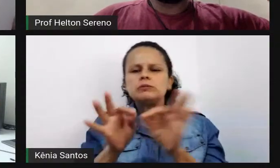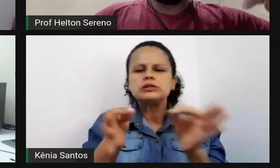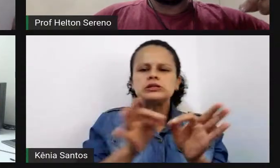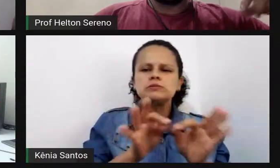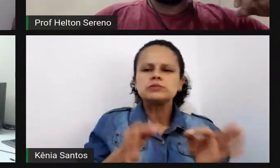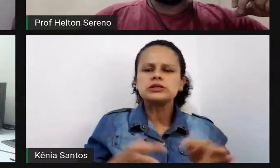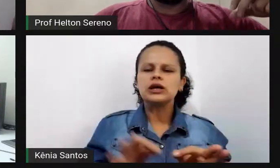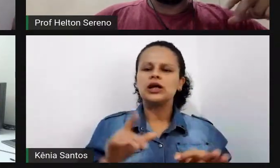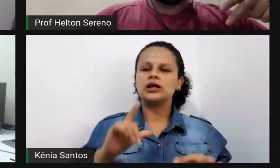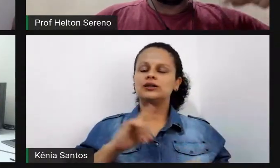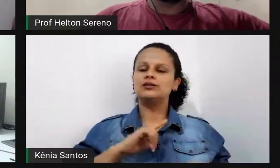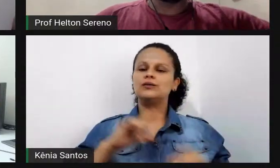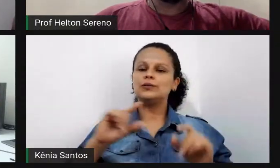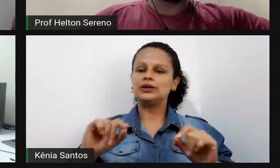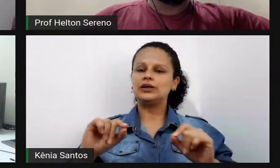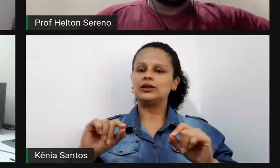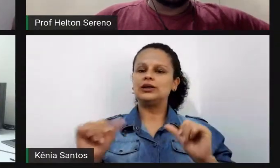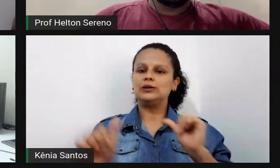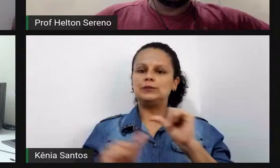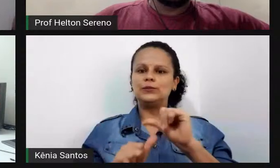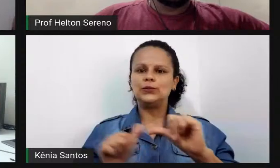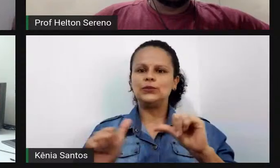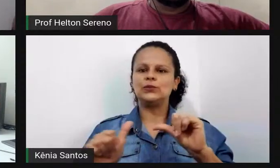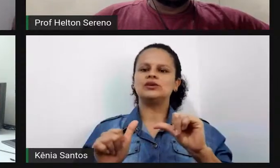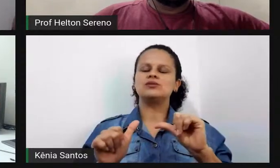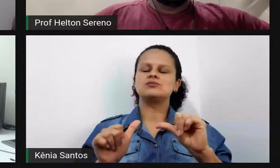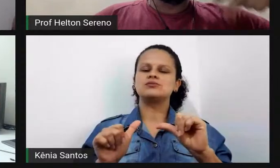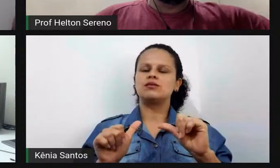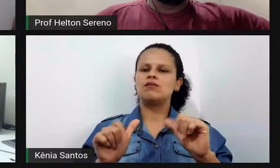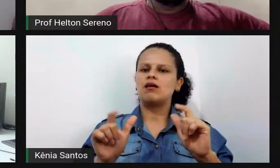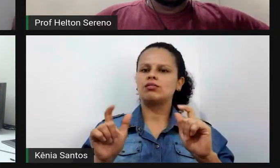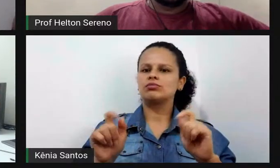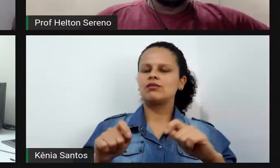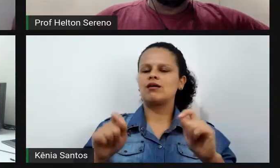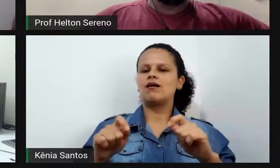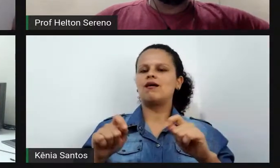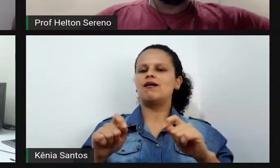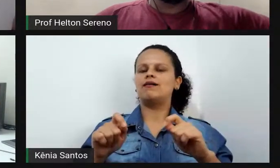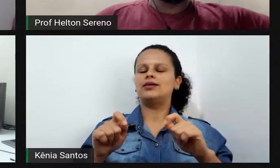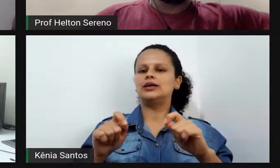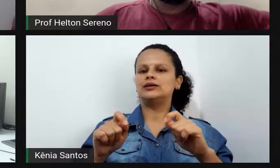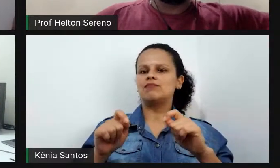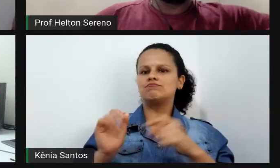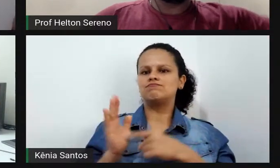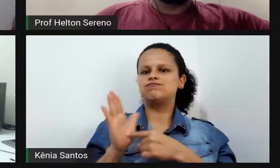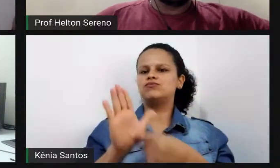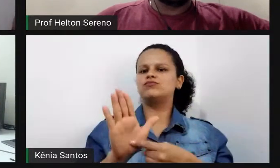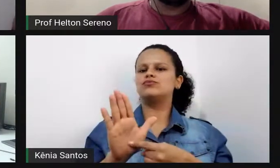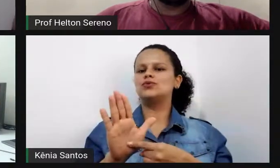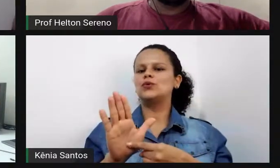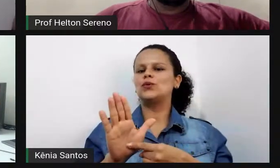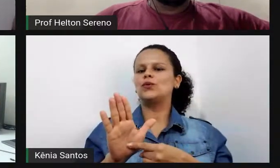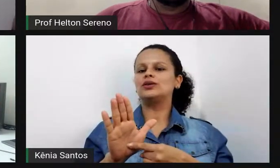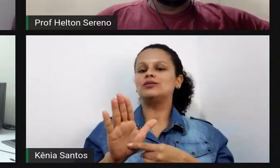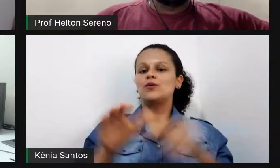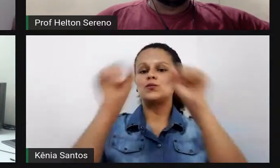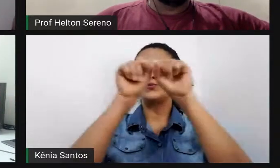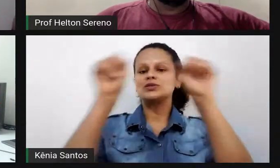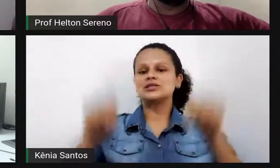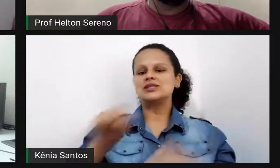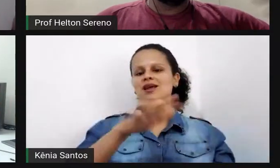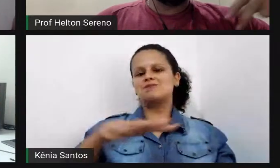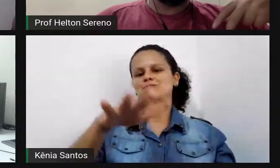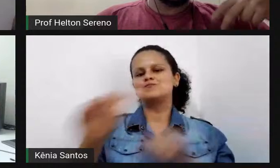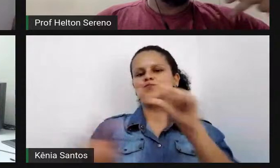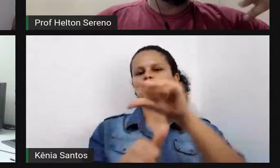começam a ganhar vozes dentro da instituição provocam as mudanças sistêmicas por